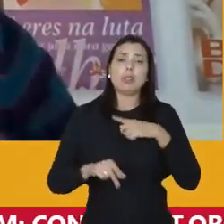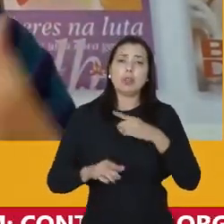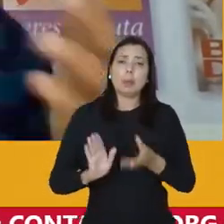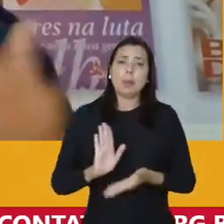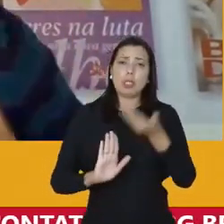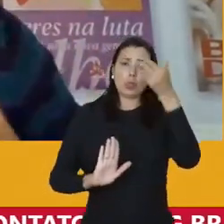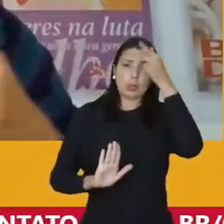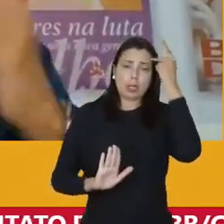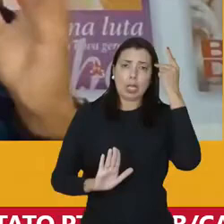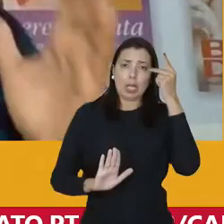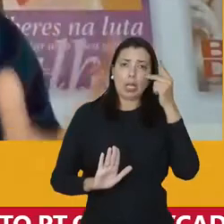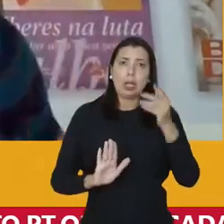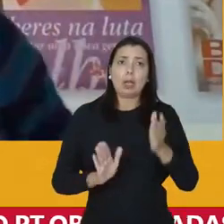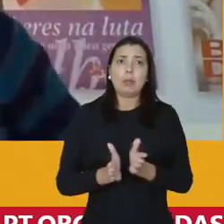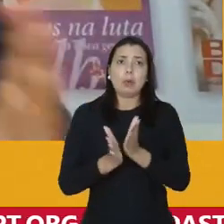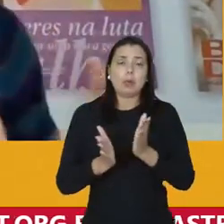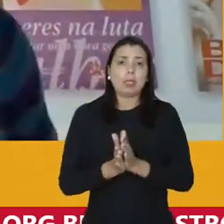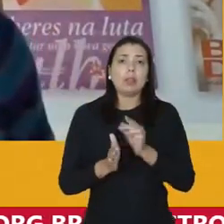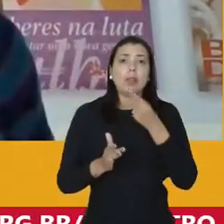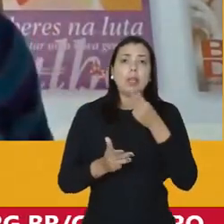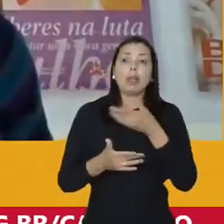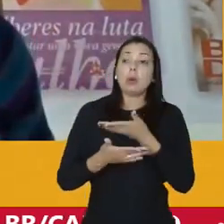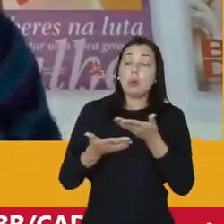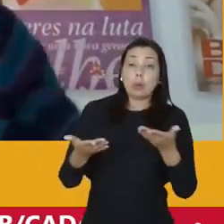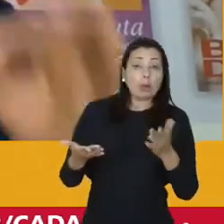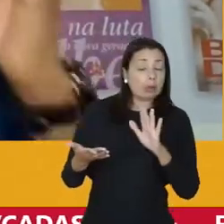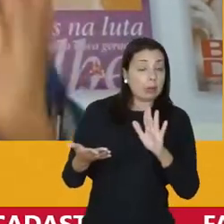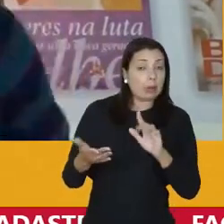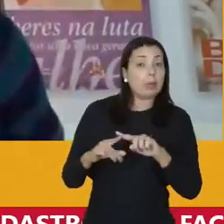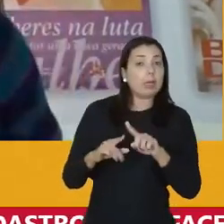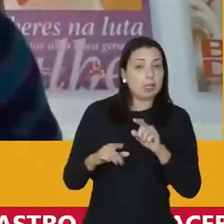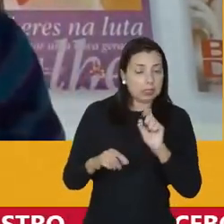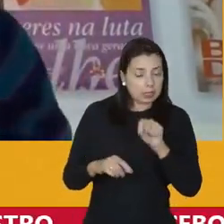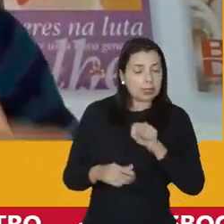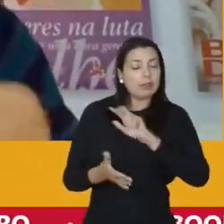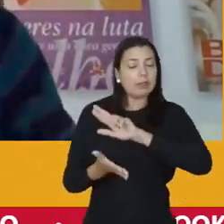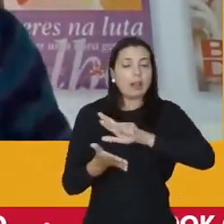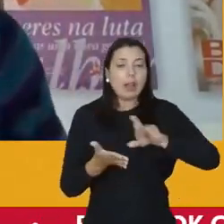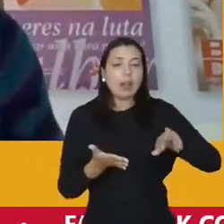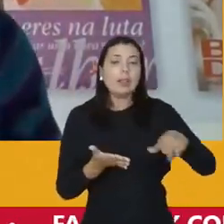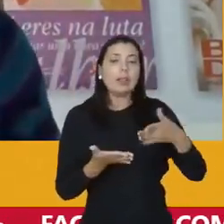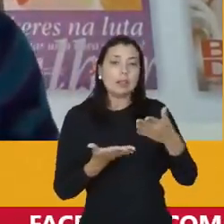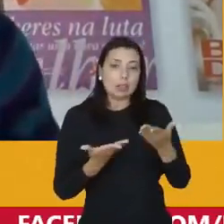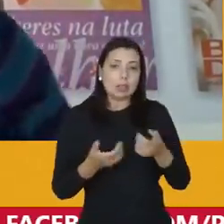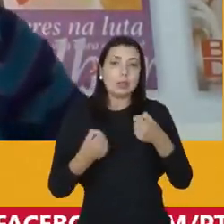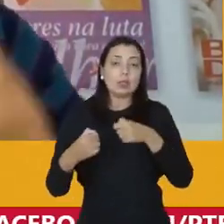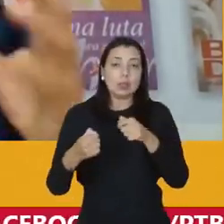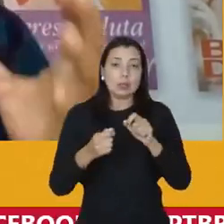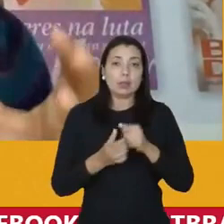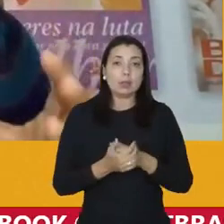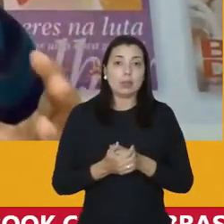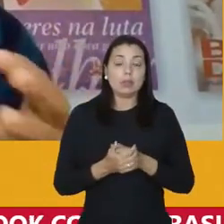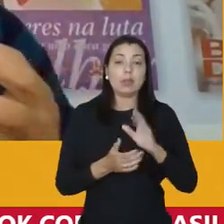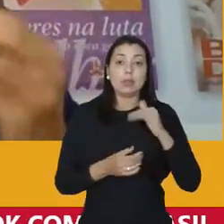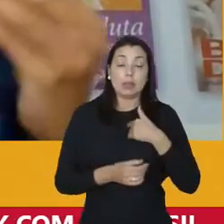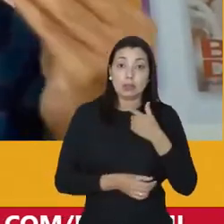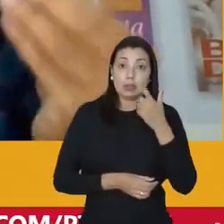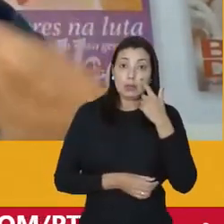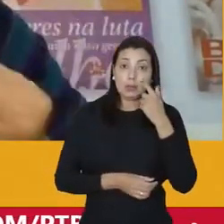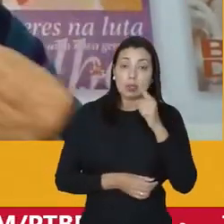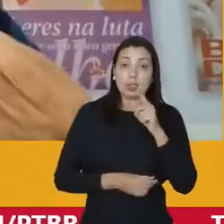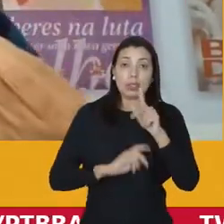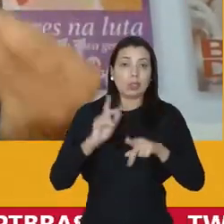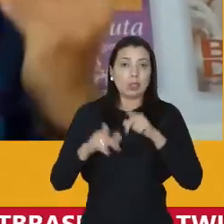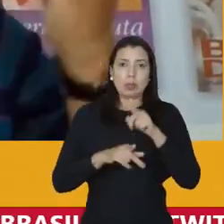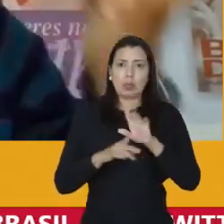miséria eu não preciso aqui ficar dizendo quais foram essas políticas mas foram muitas e quando a gente precisou a gente viu que